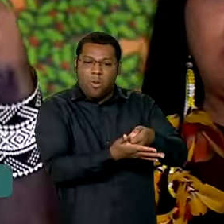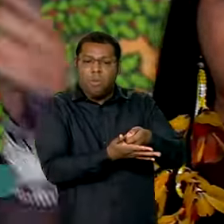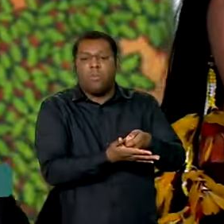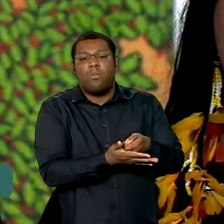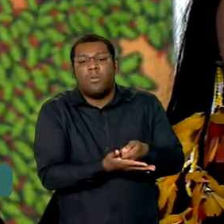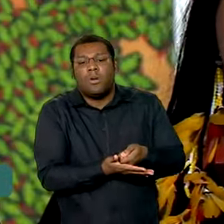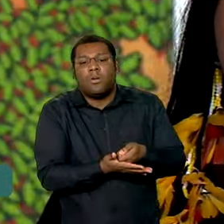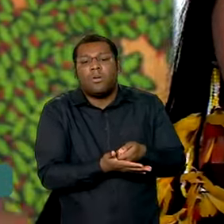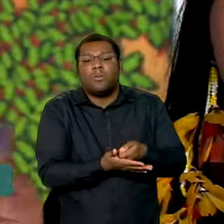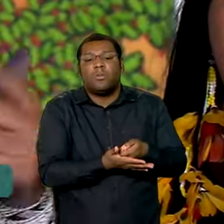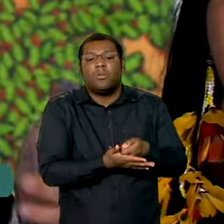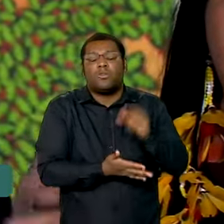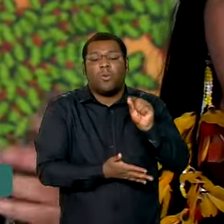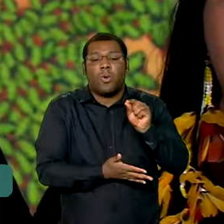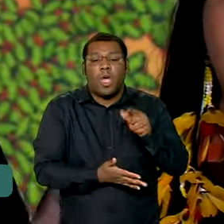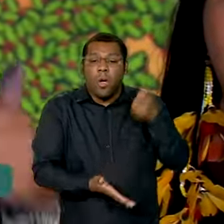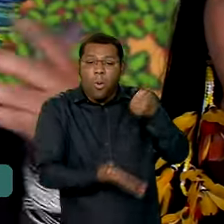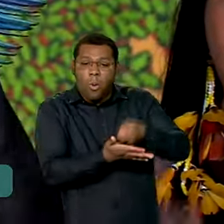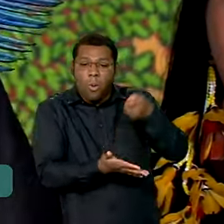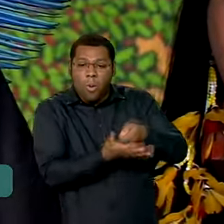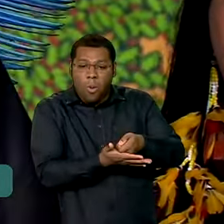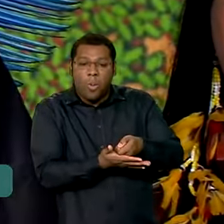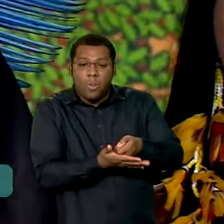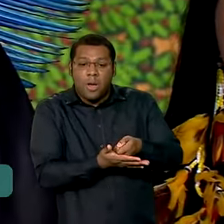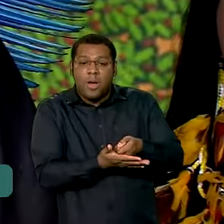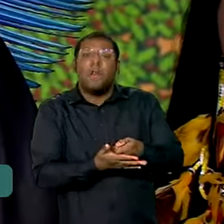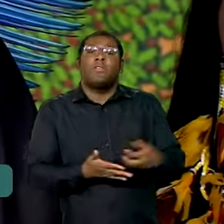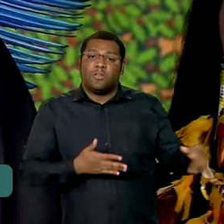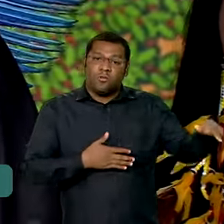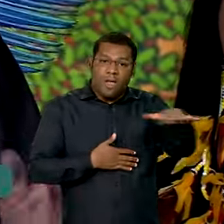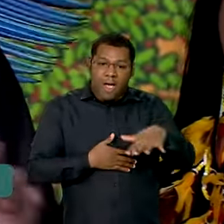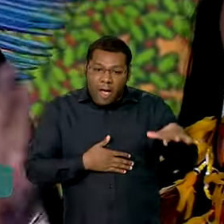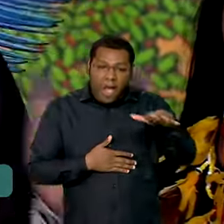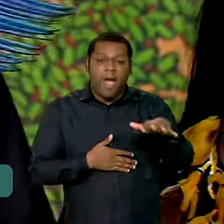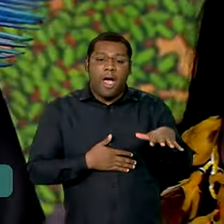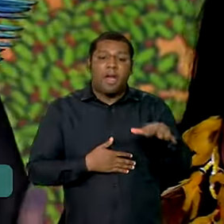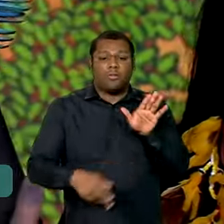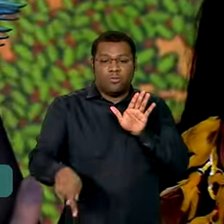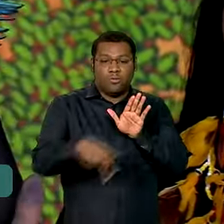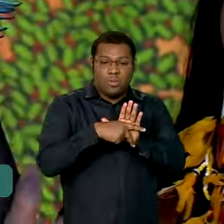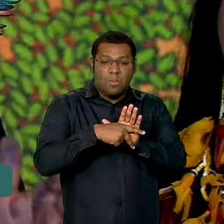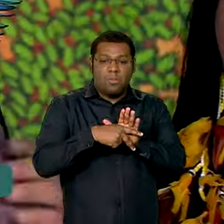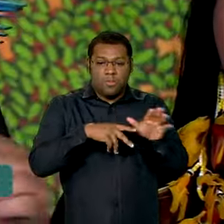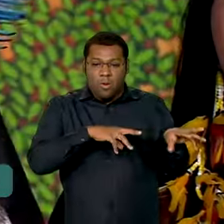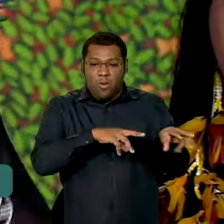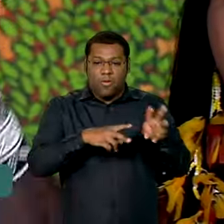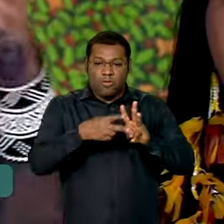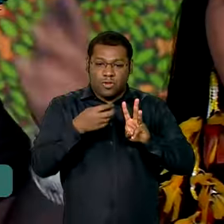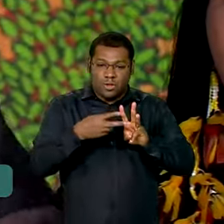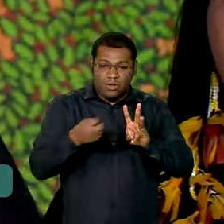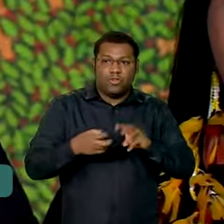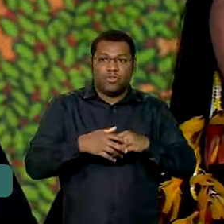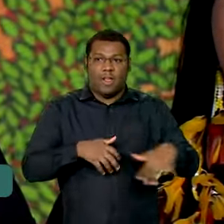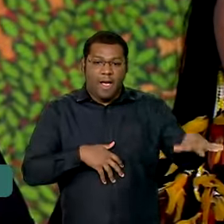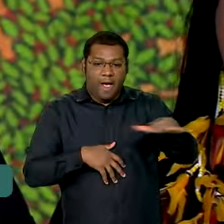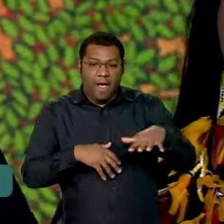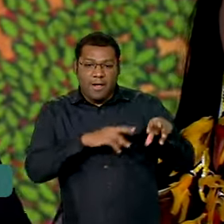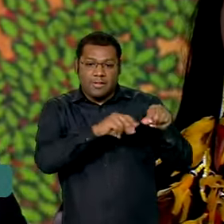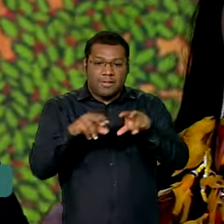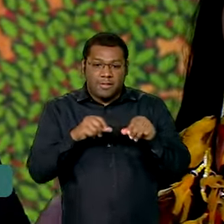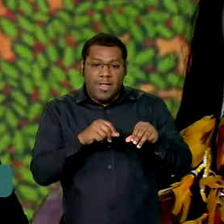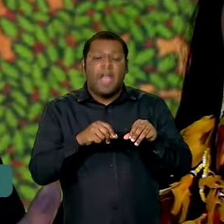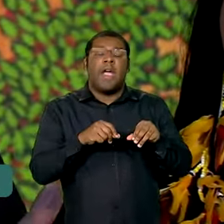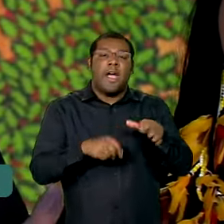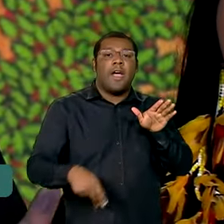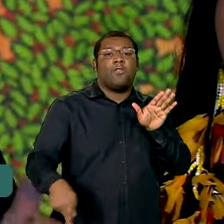que se consiga, de fato, destravar as demarcações das terras indígenas. Não só das quatro terras, não só das 25 terras que estão